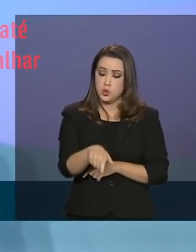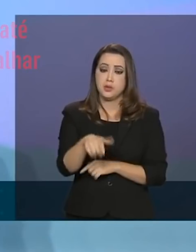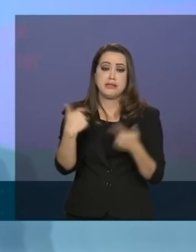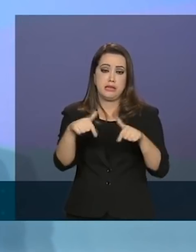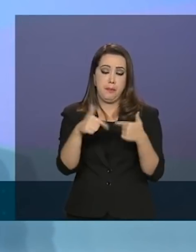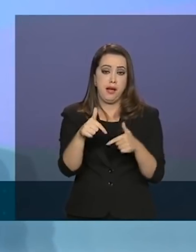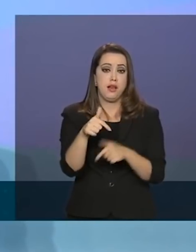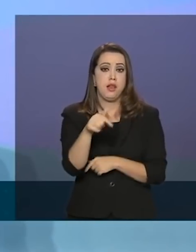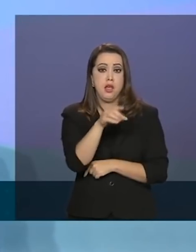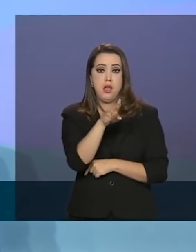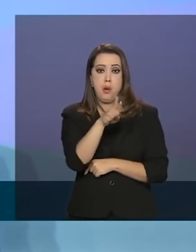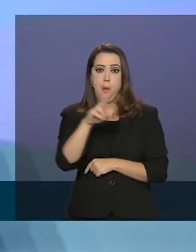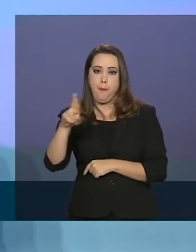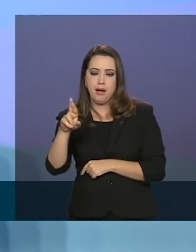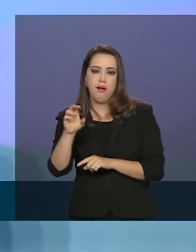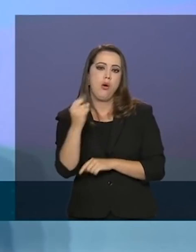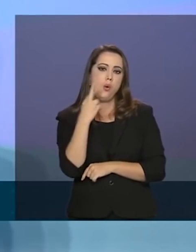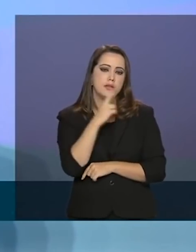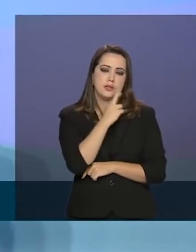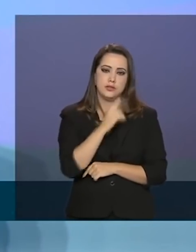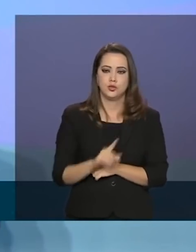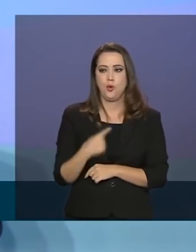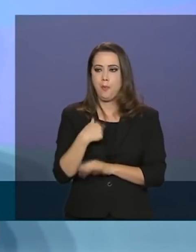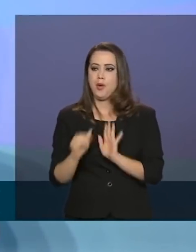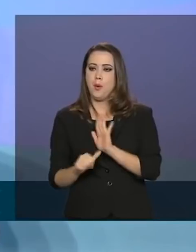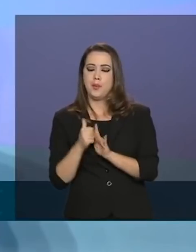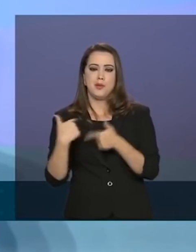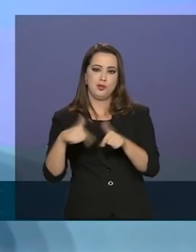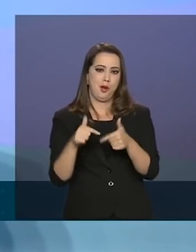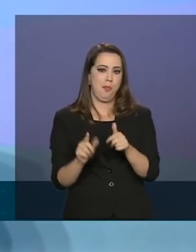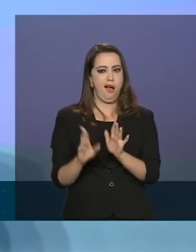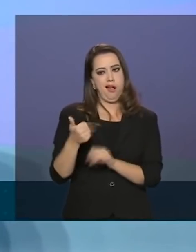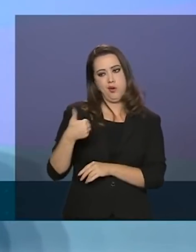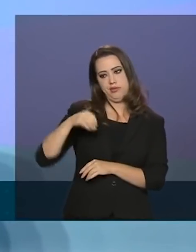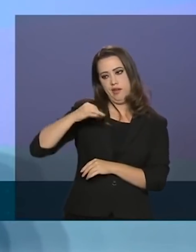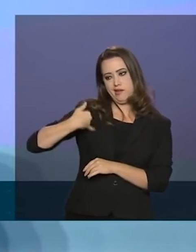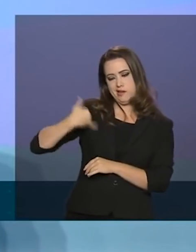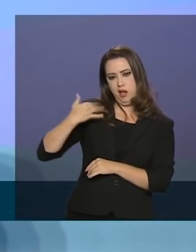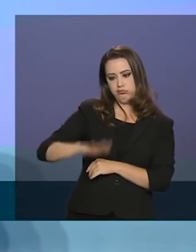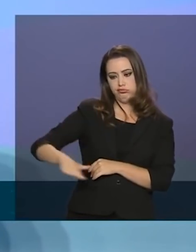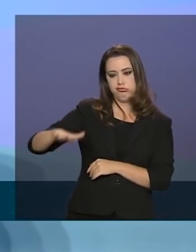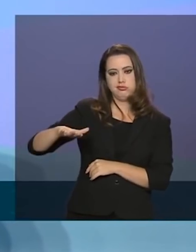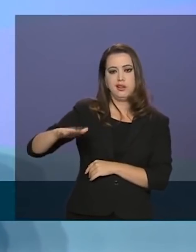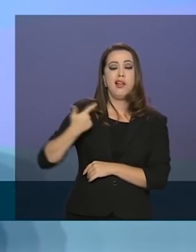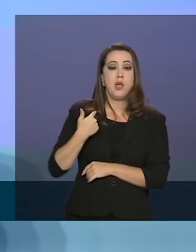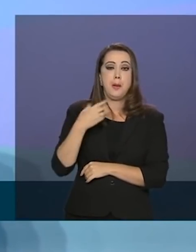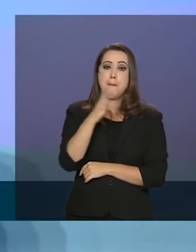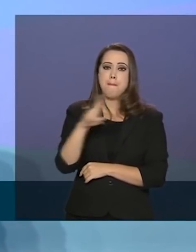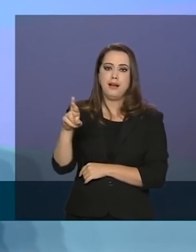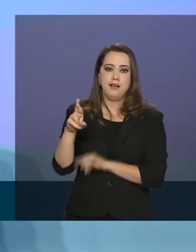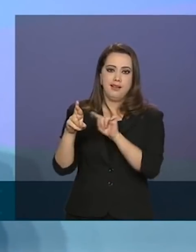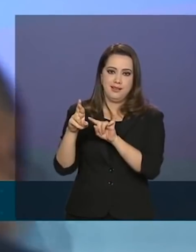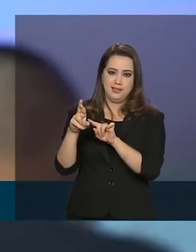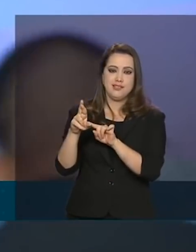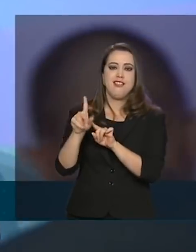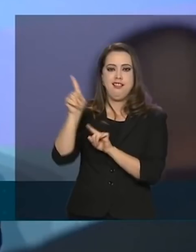Eu vou dizer uma coisa para os senhores, meu primeiro emprego, sem carteira assinada, tinha 10 anos de idade. Foi no bar do Sr. Ricardo, em Sete Barras,